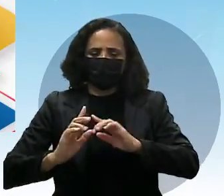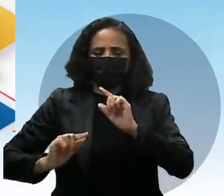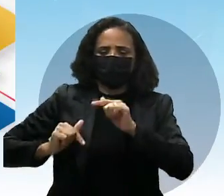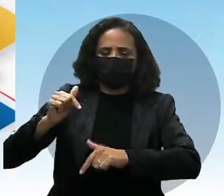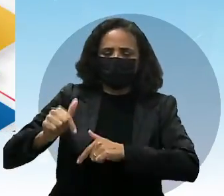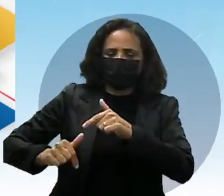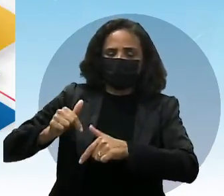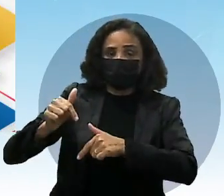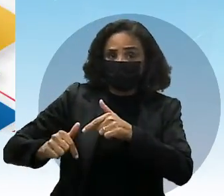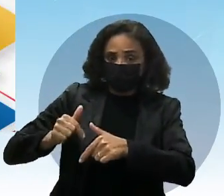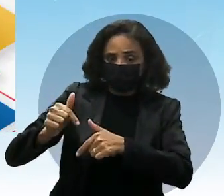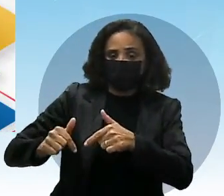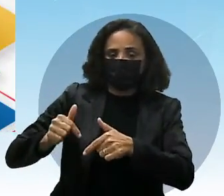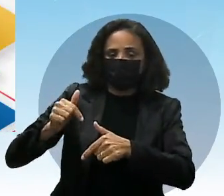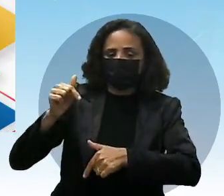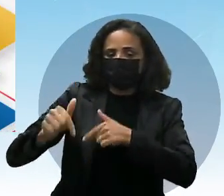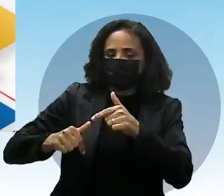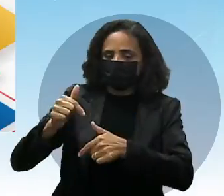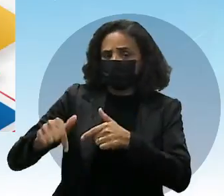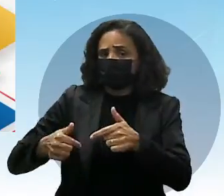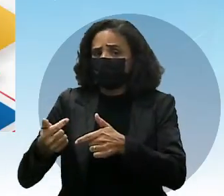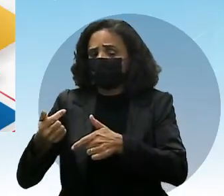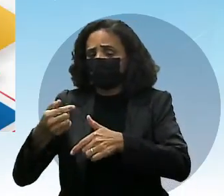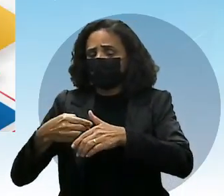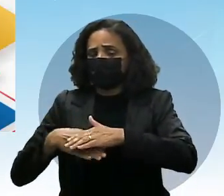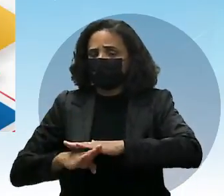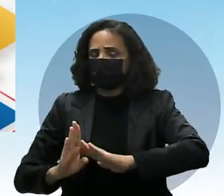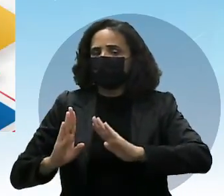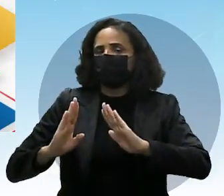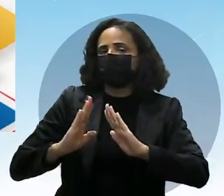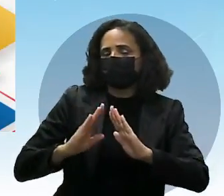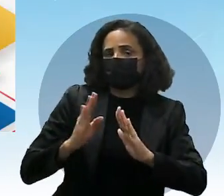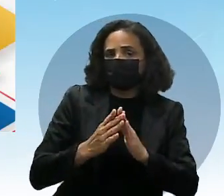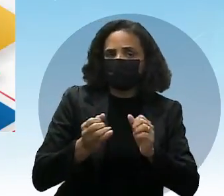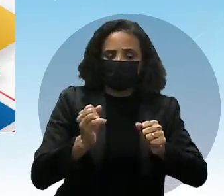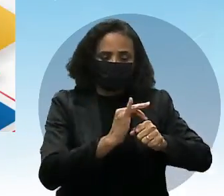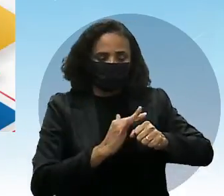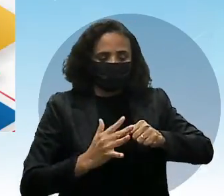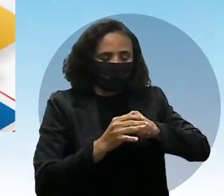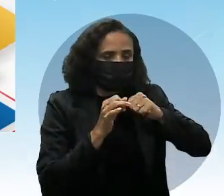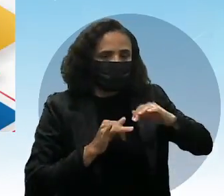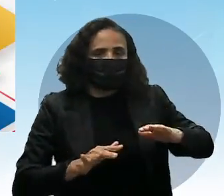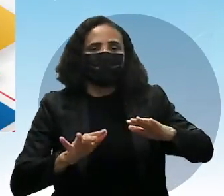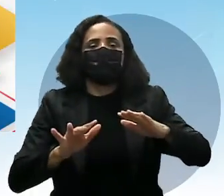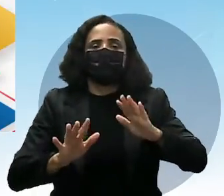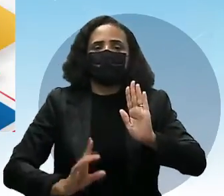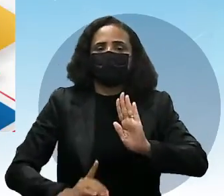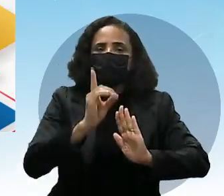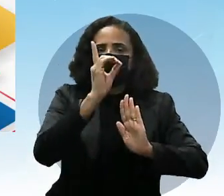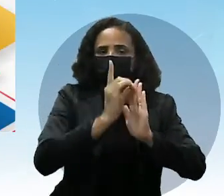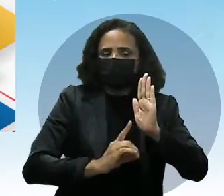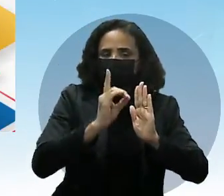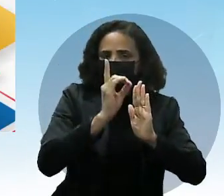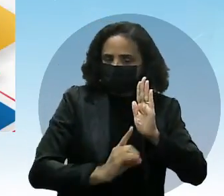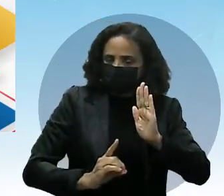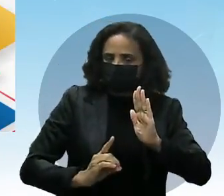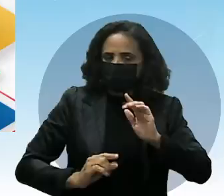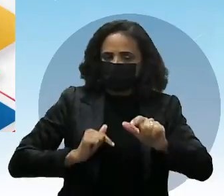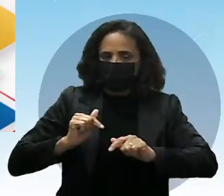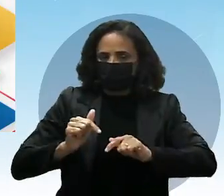trabalhadores, no contexto de pandemia, que tiveram direito ao home office.